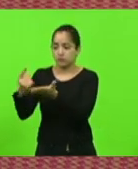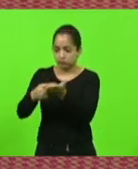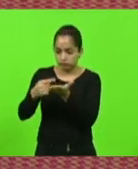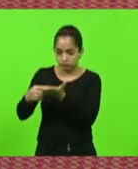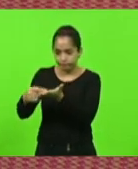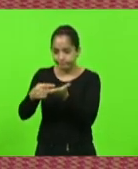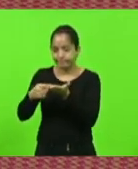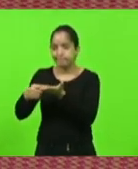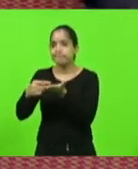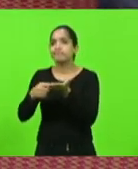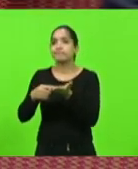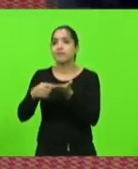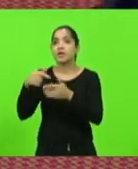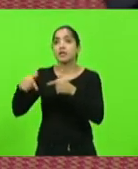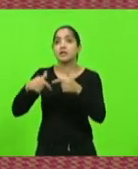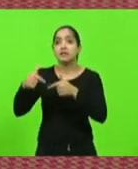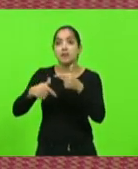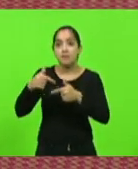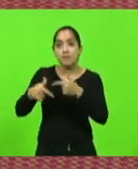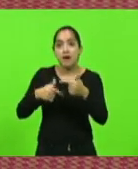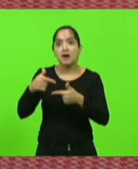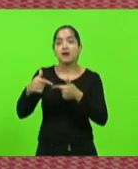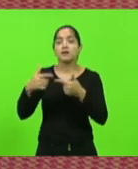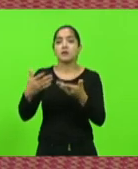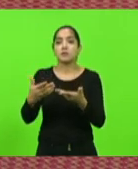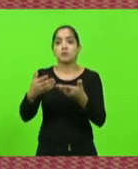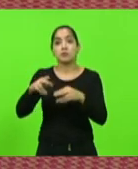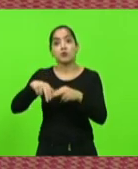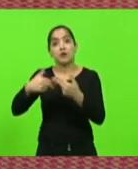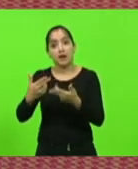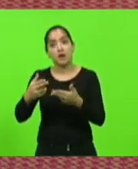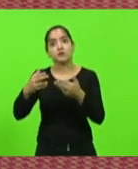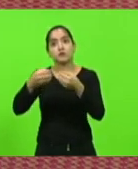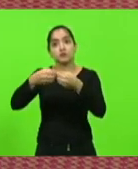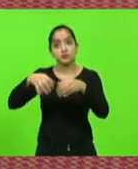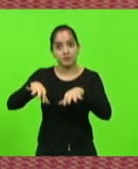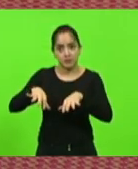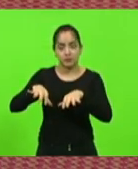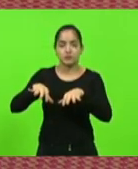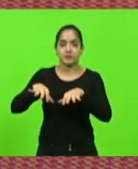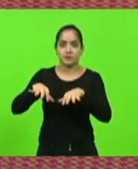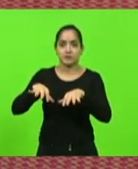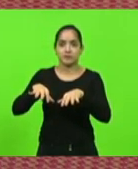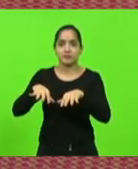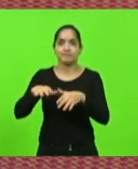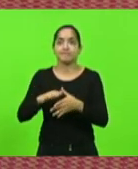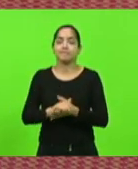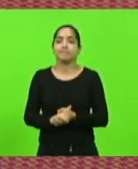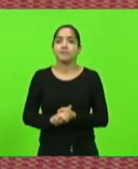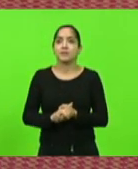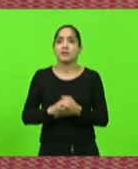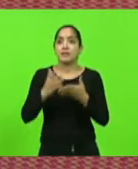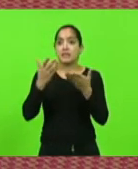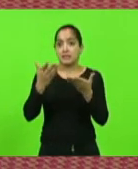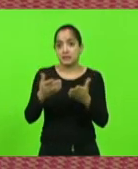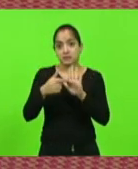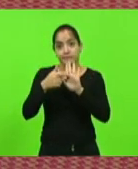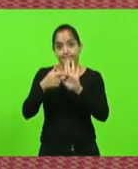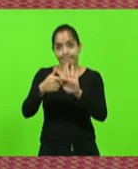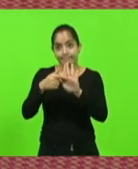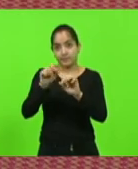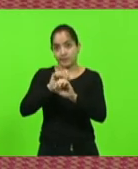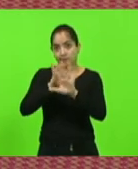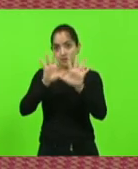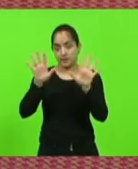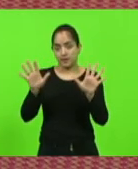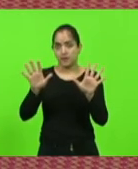para compensar os prejuízos gerados pela política do fique em casa e economia, a gente vê depois. Isso é explícito, isso